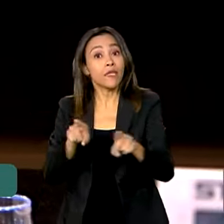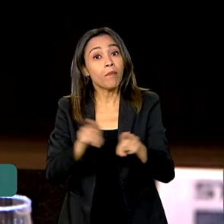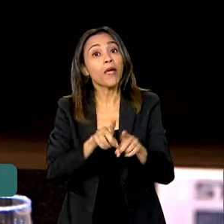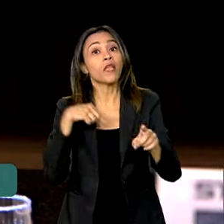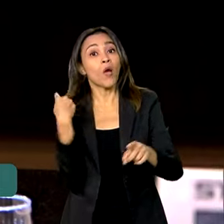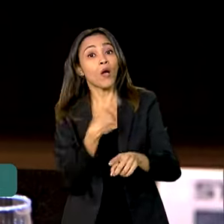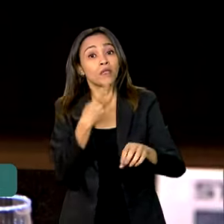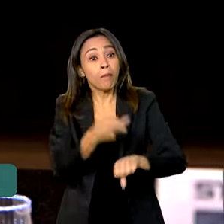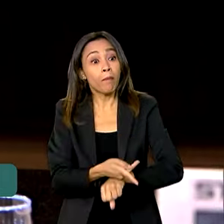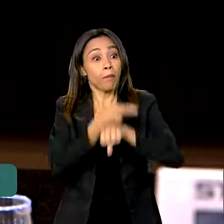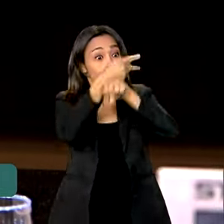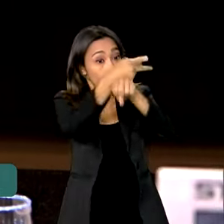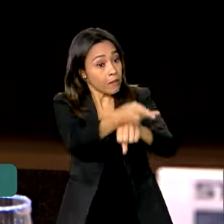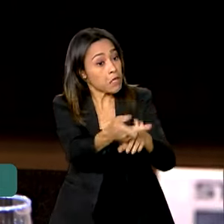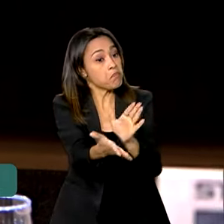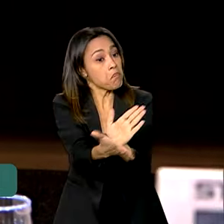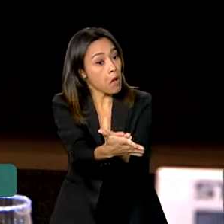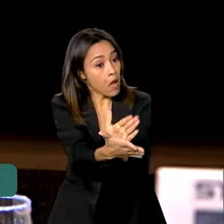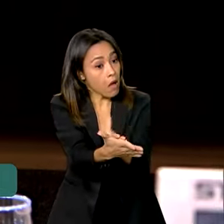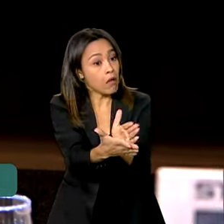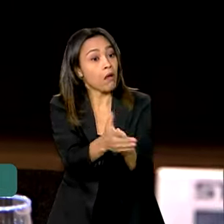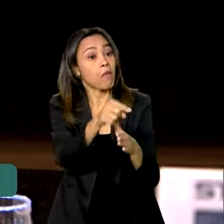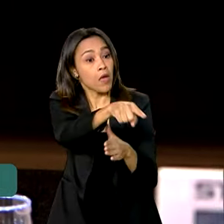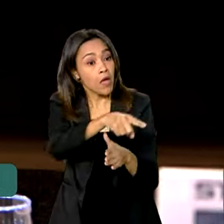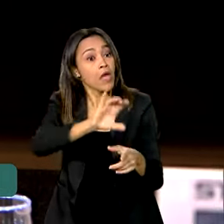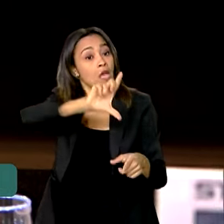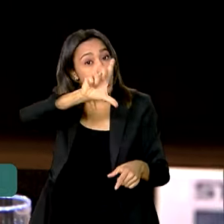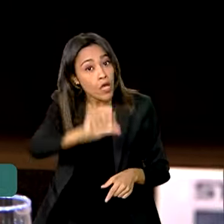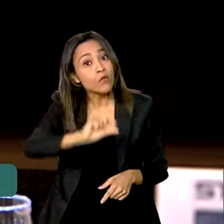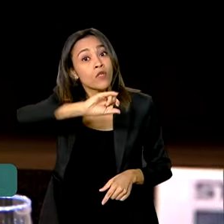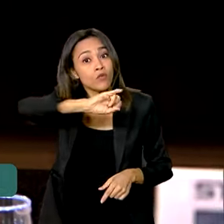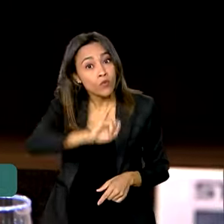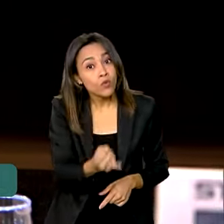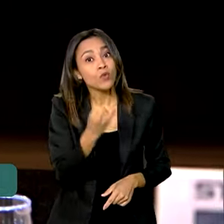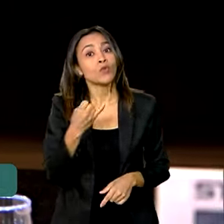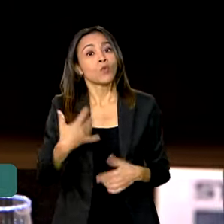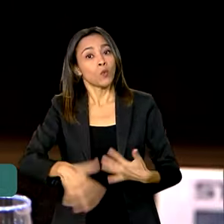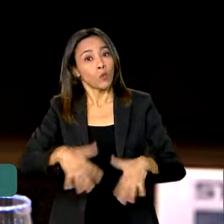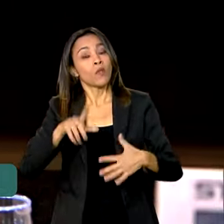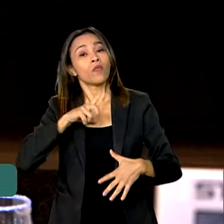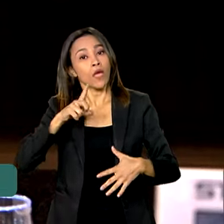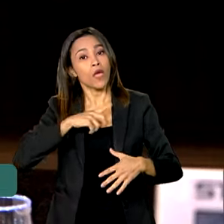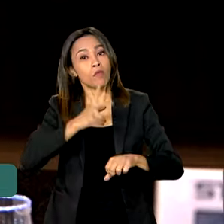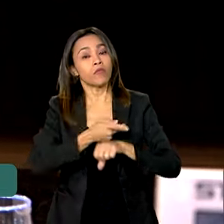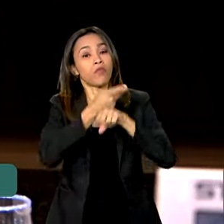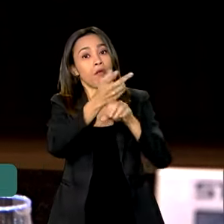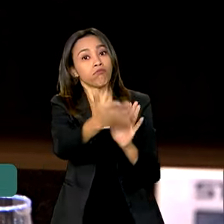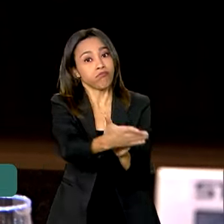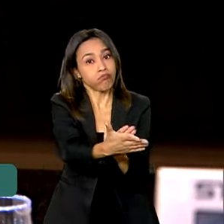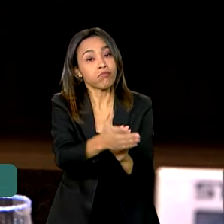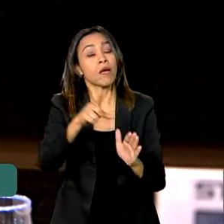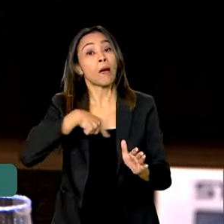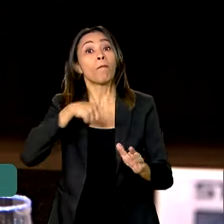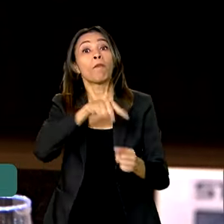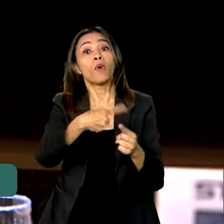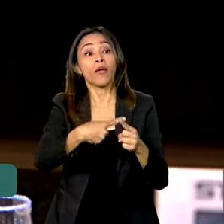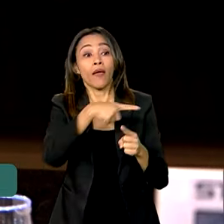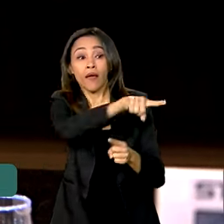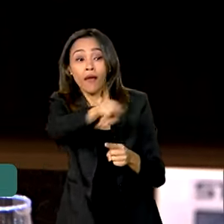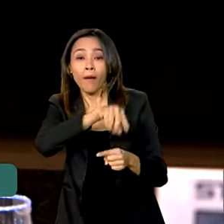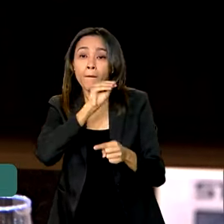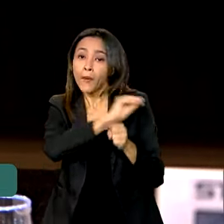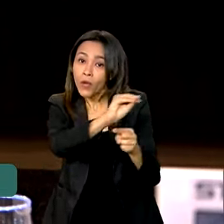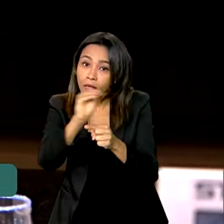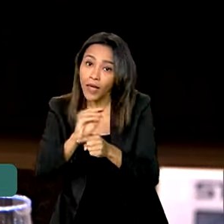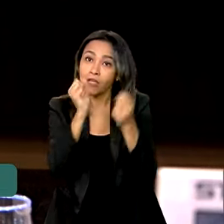aqueles que têm boas práticas com redução de juros. Ou seja, além de produzir mais, proteger o meio ambiente, você ainda